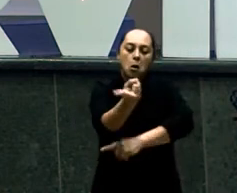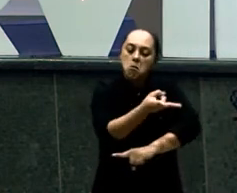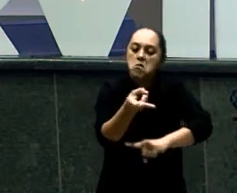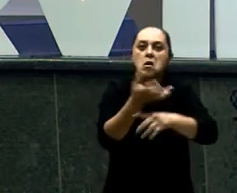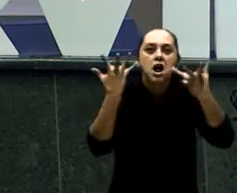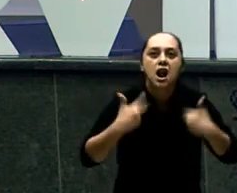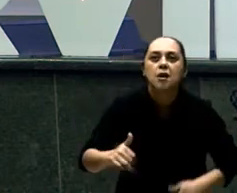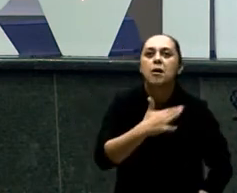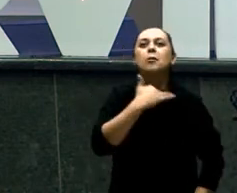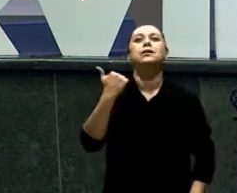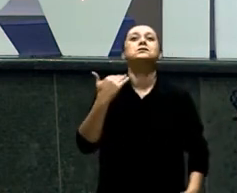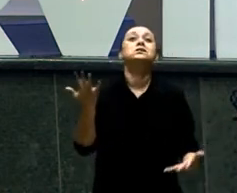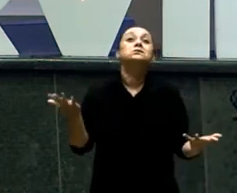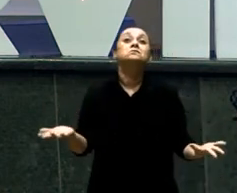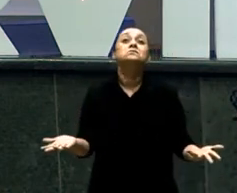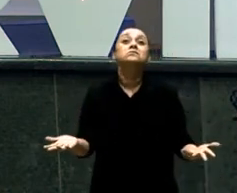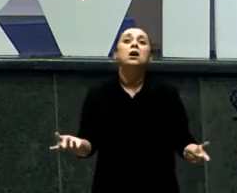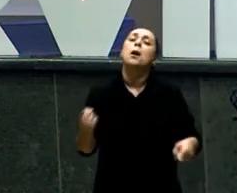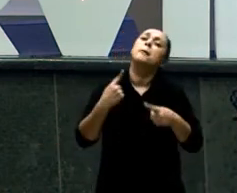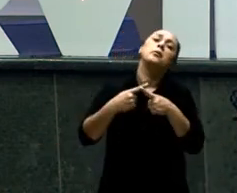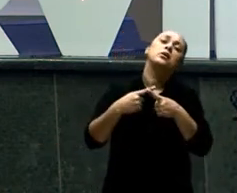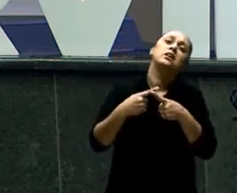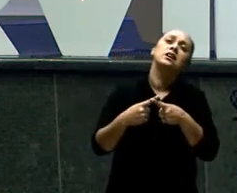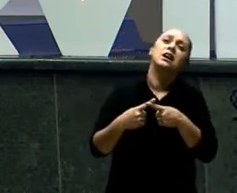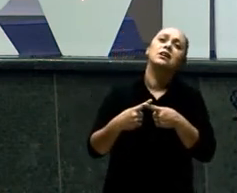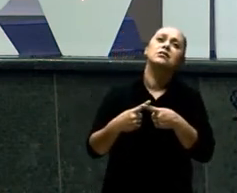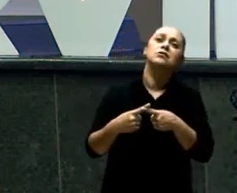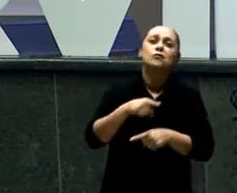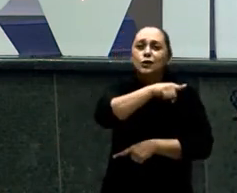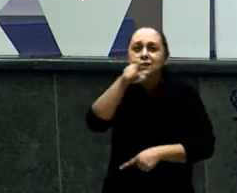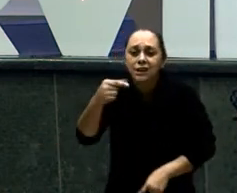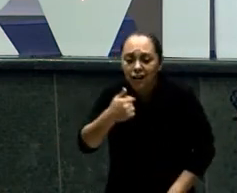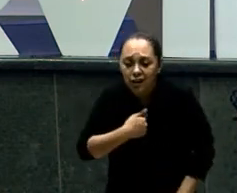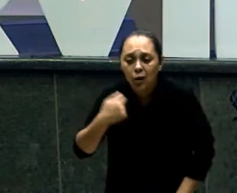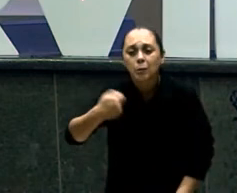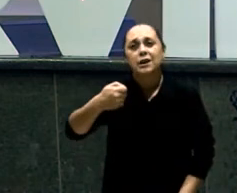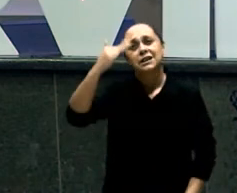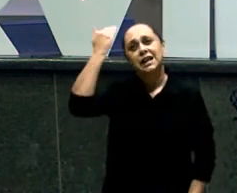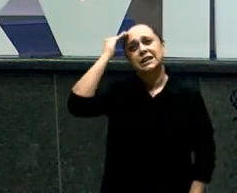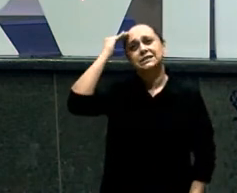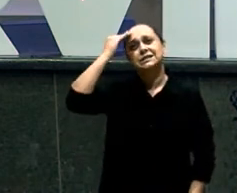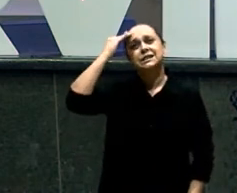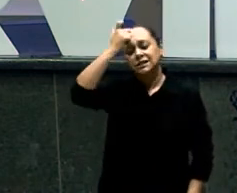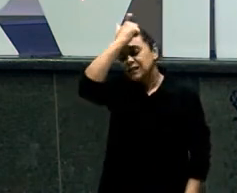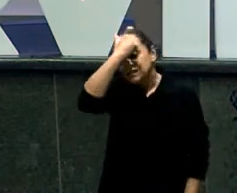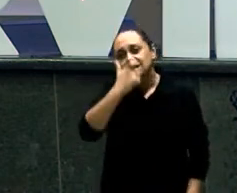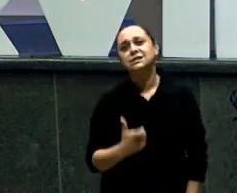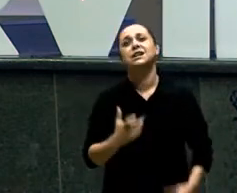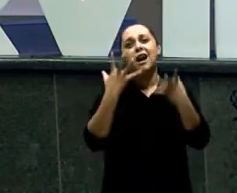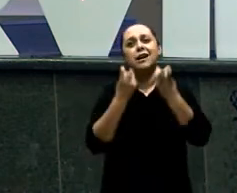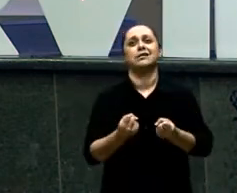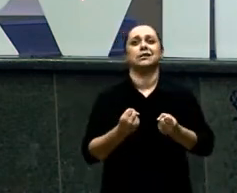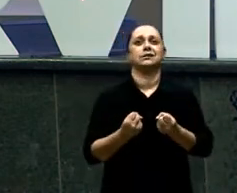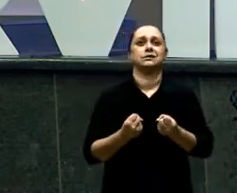Ele sendo Aquilo que ele Sempre Foi Sabe como Que a primogenitura Veio parar na mão dele? Não foi como